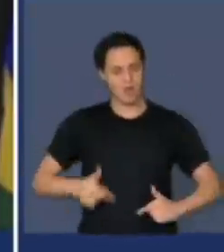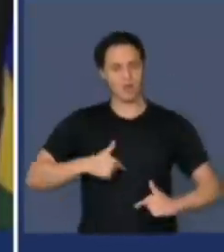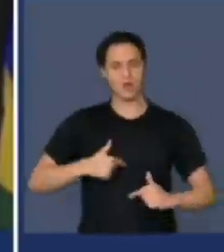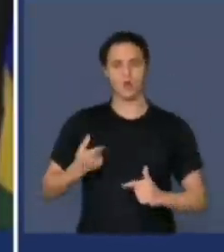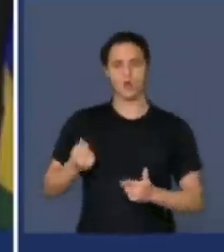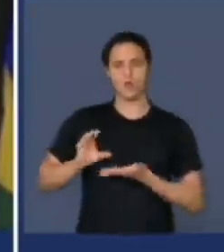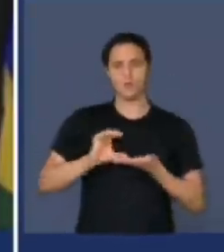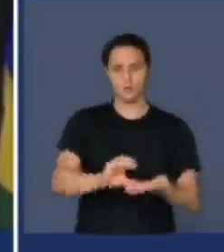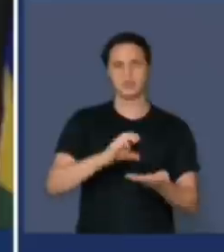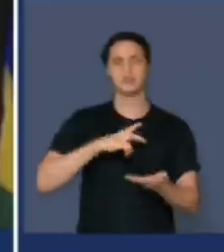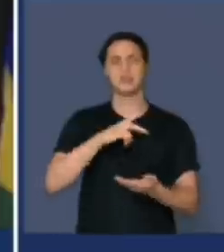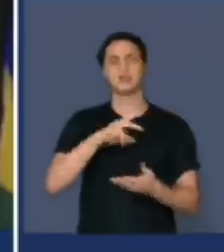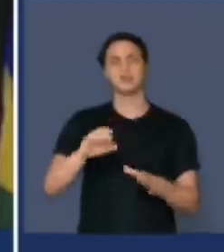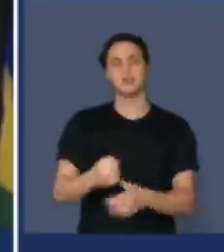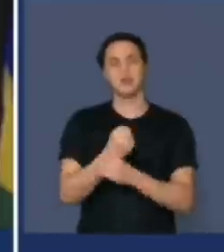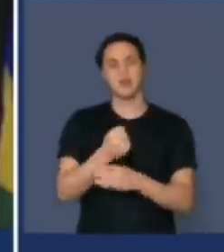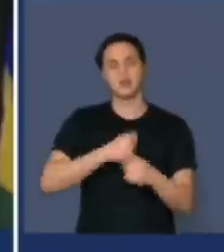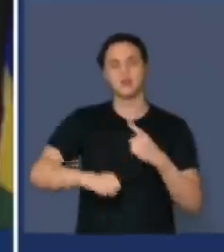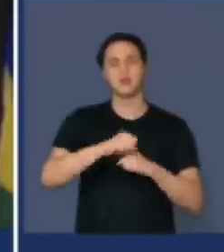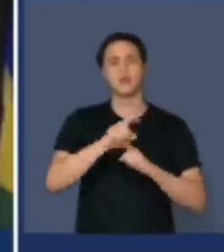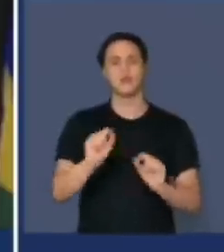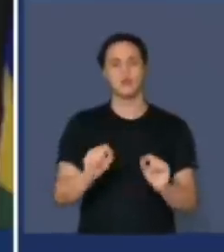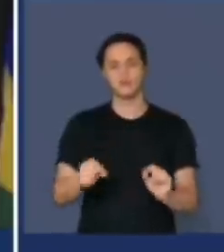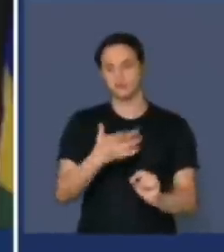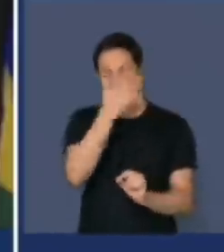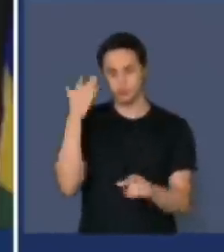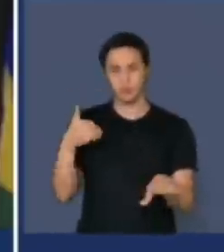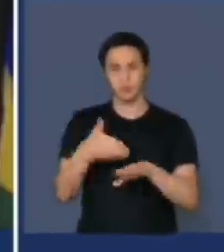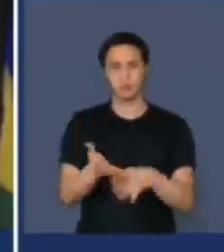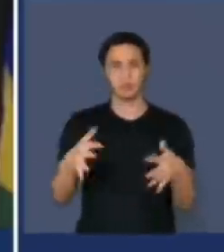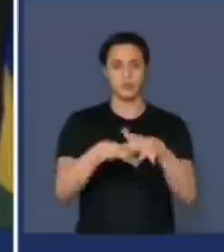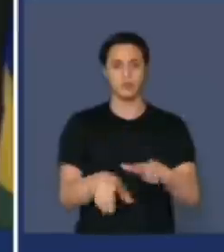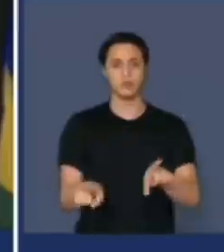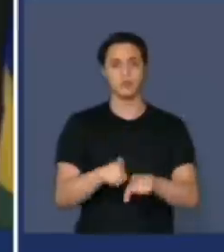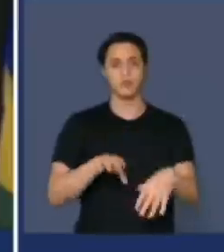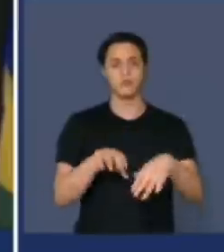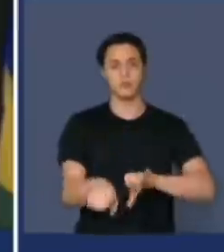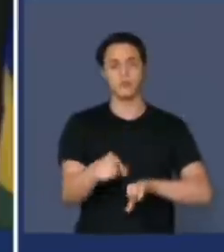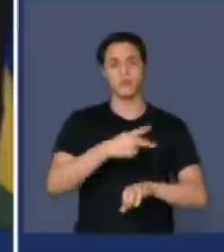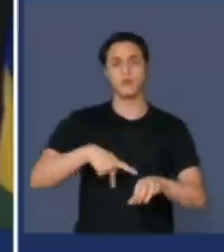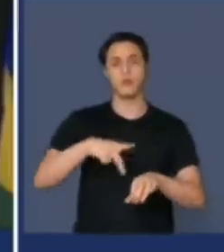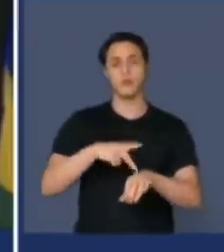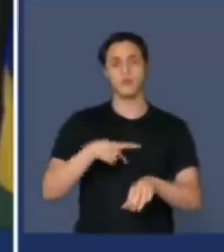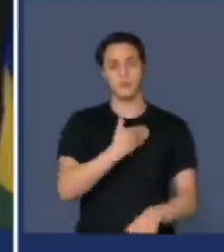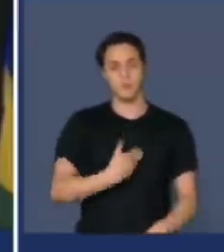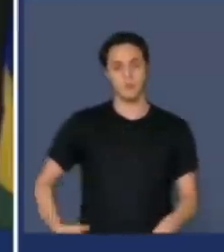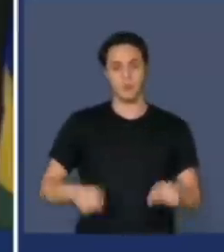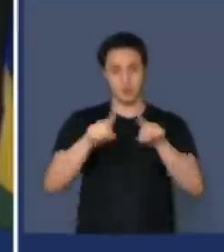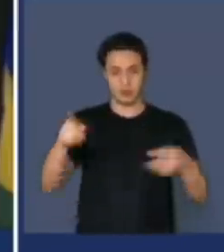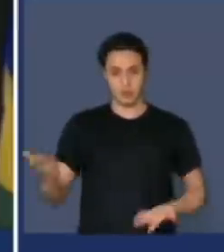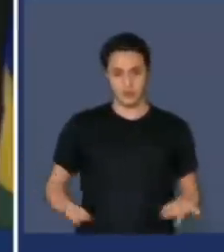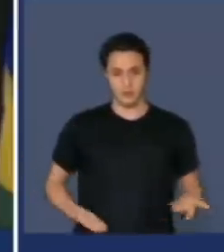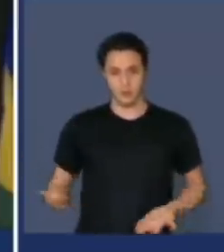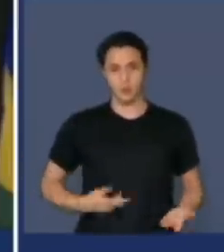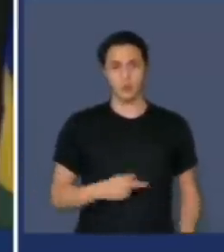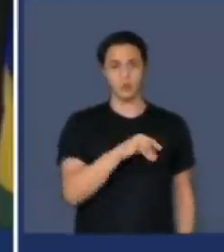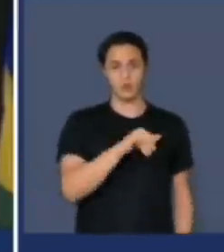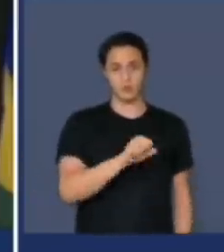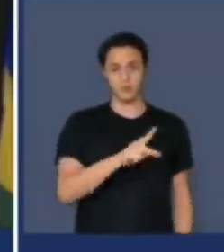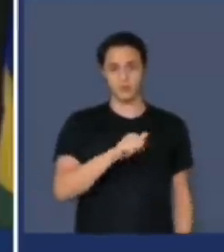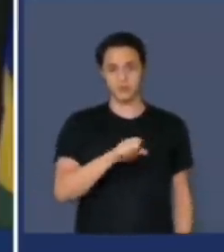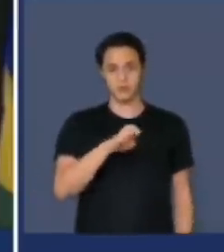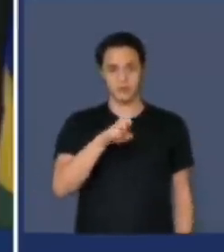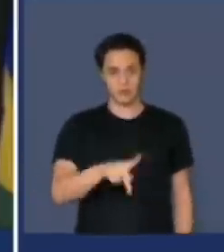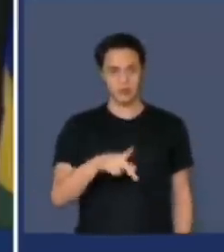Seguridade Social, com fins para os programas de integração social e de formação do patrimônio do servidor público, PIS-PASEP, e da Contribuição